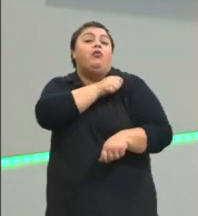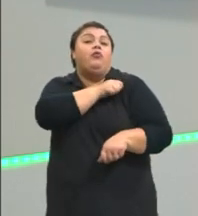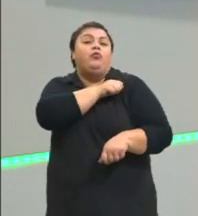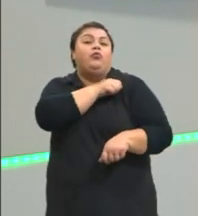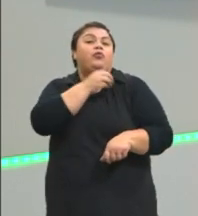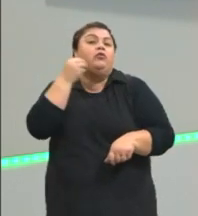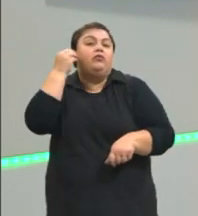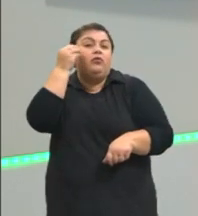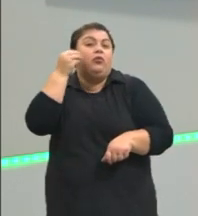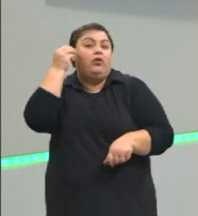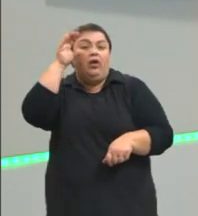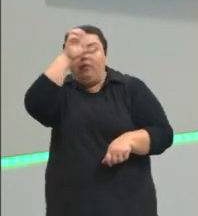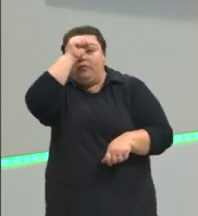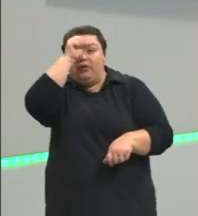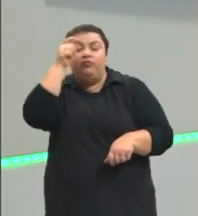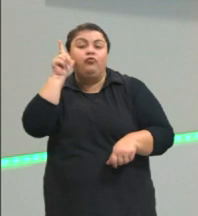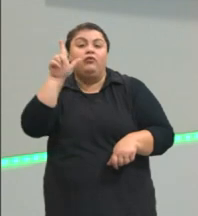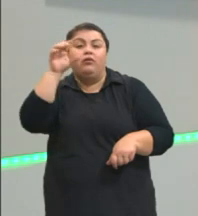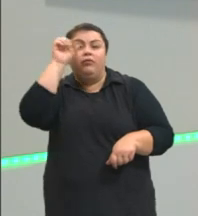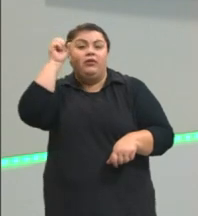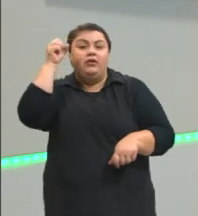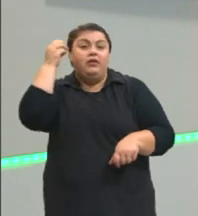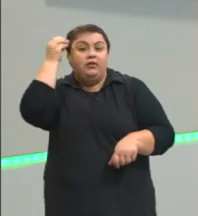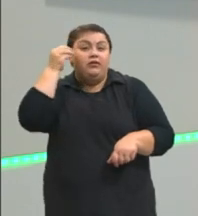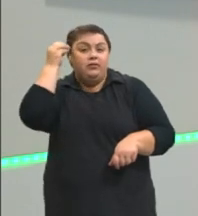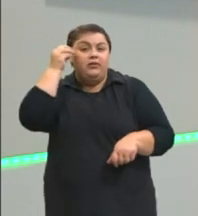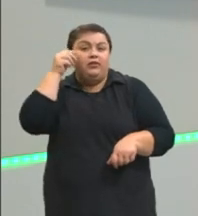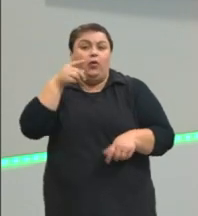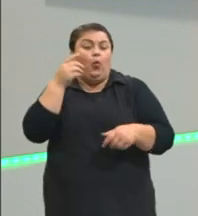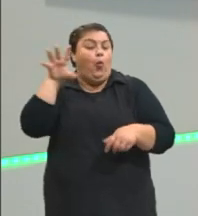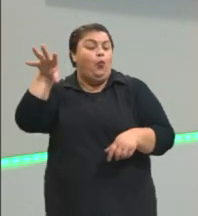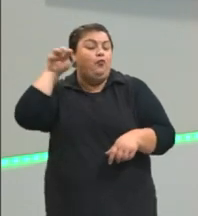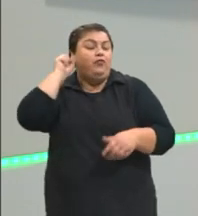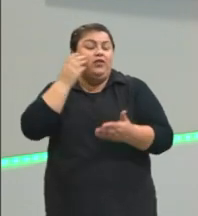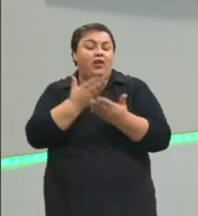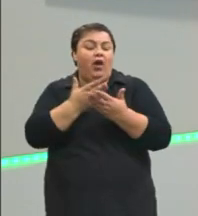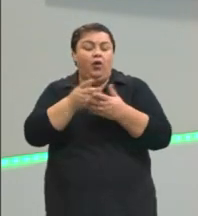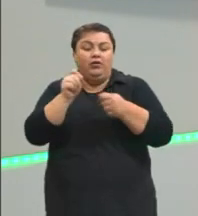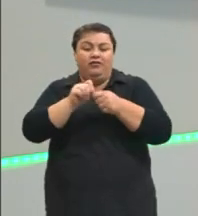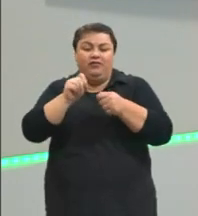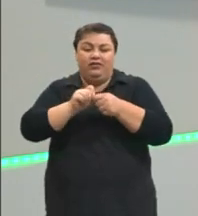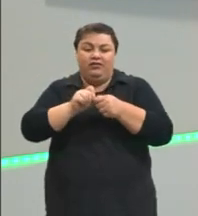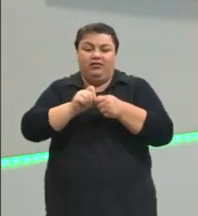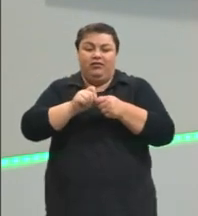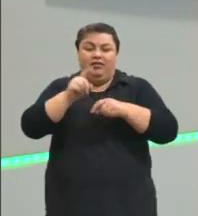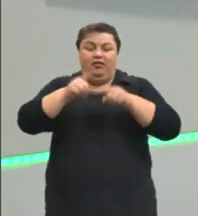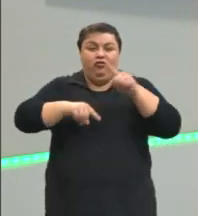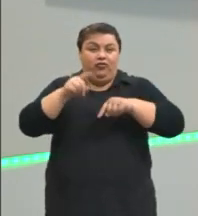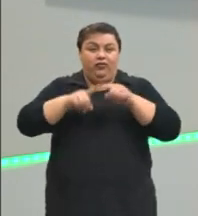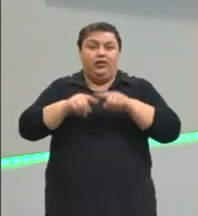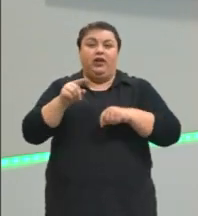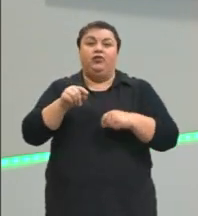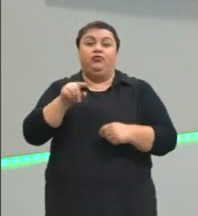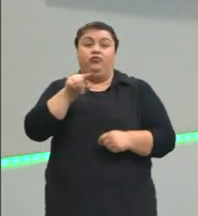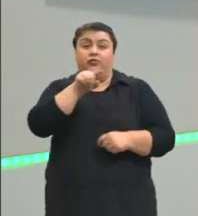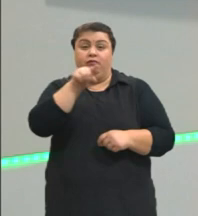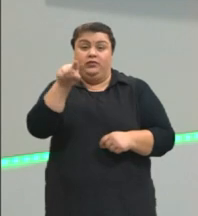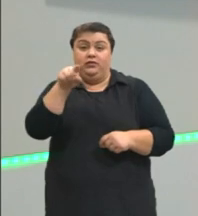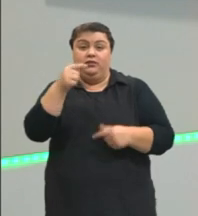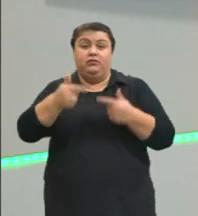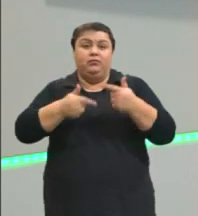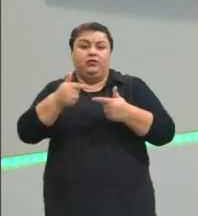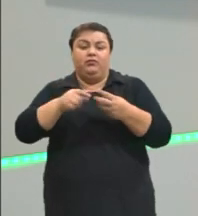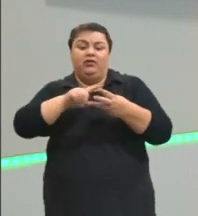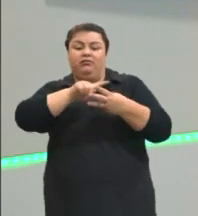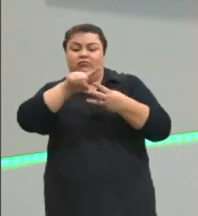Então, ouvir a aula, fazer anotações e fazer exercícios, vocês estão trabalhando com